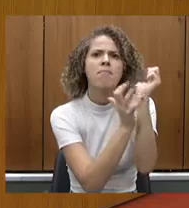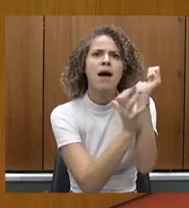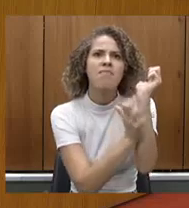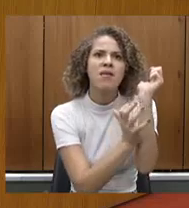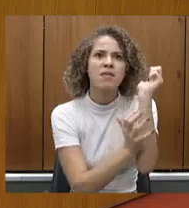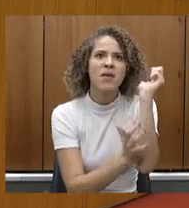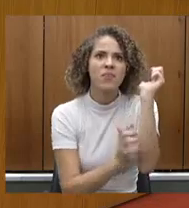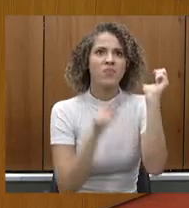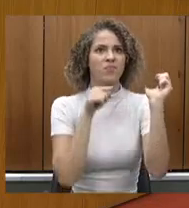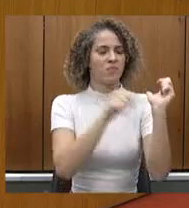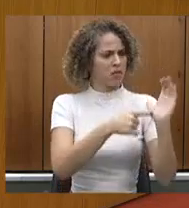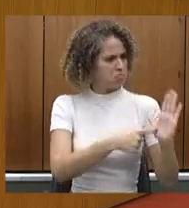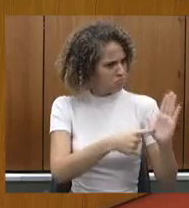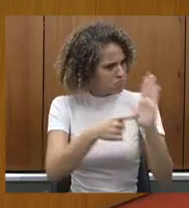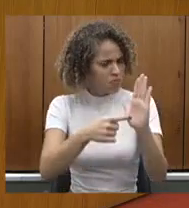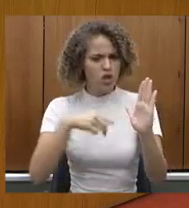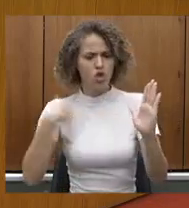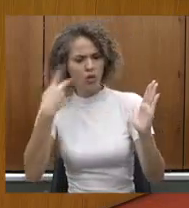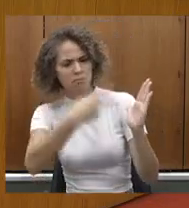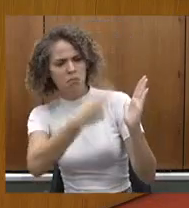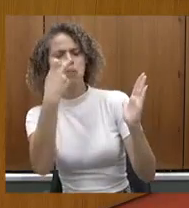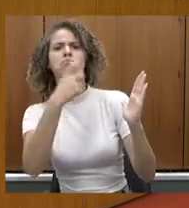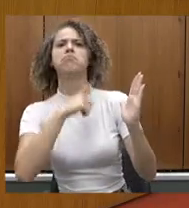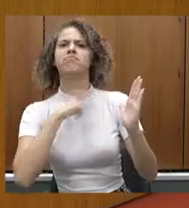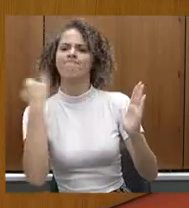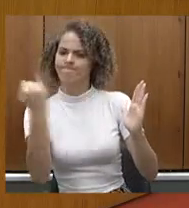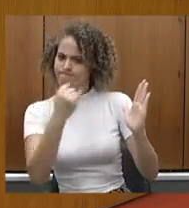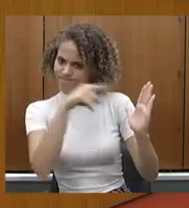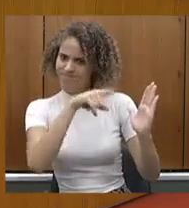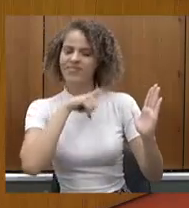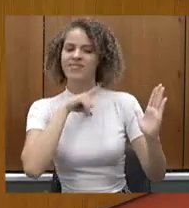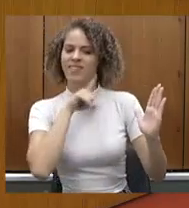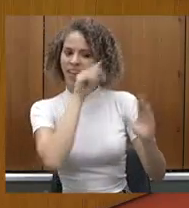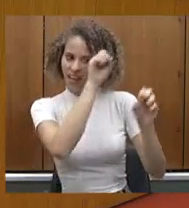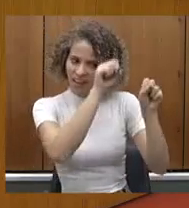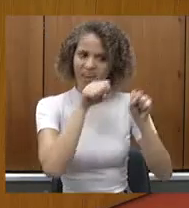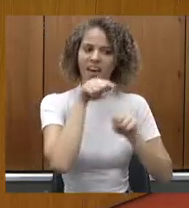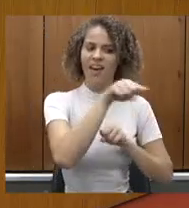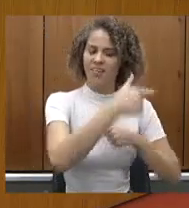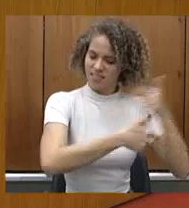uns impasses, mas a gente reconhece a importância que tem, sabe, presidente,